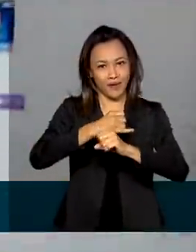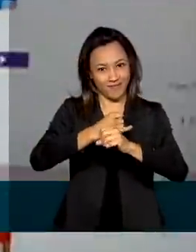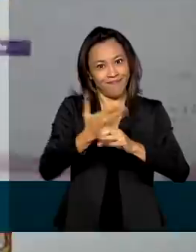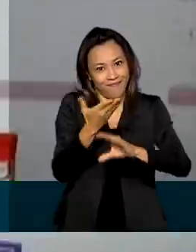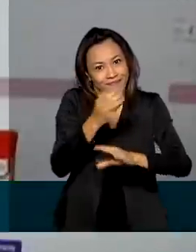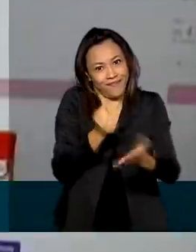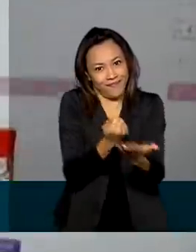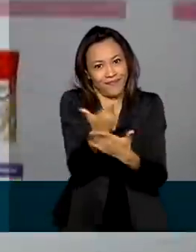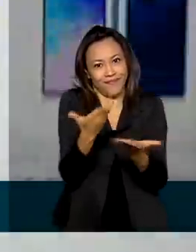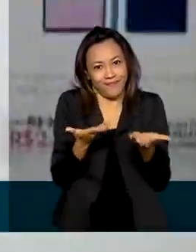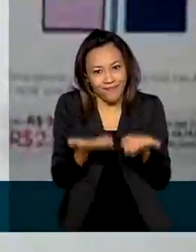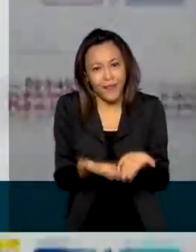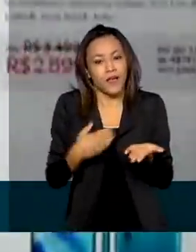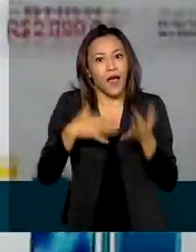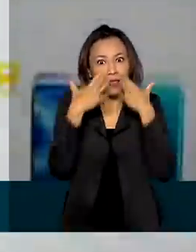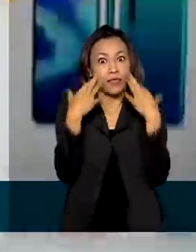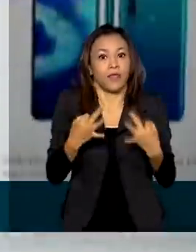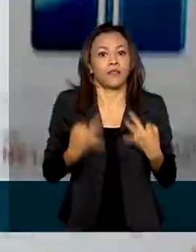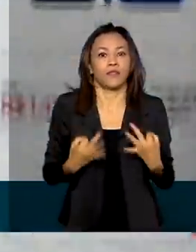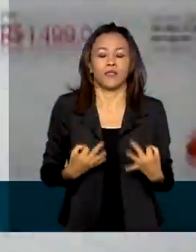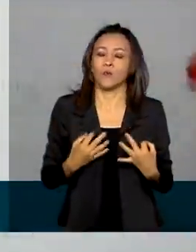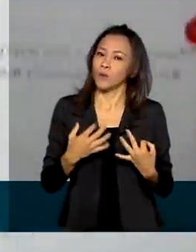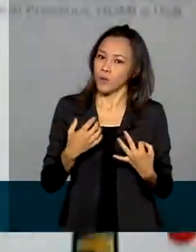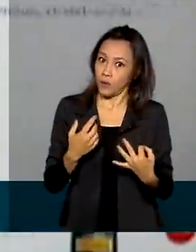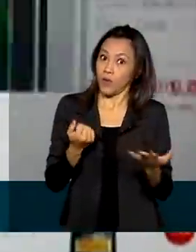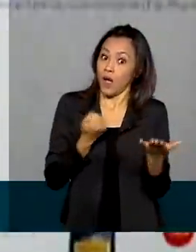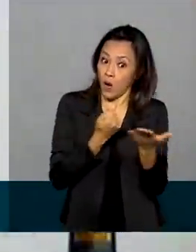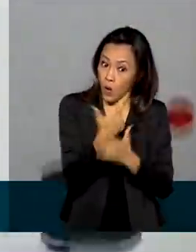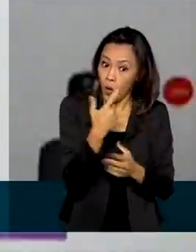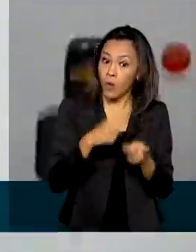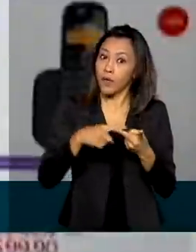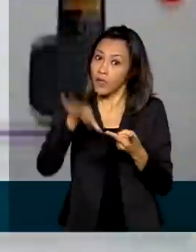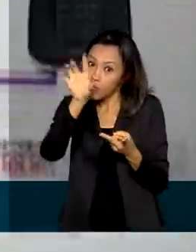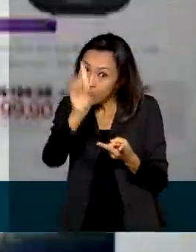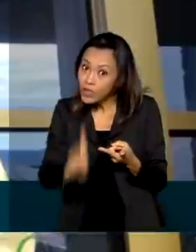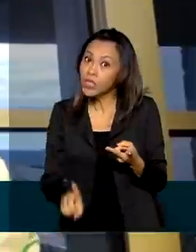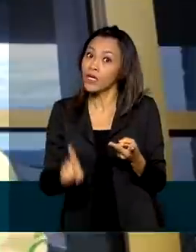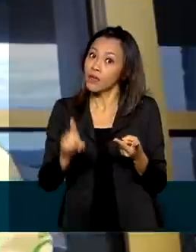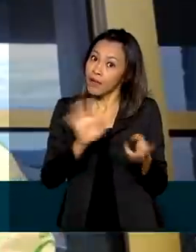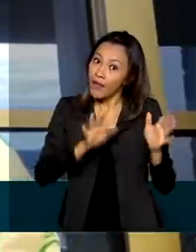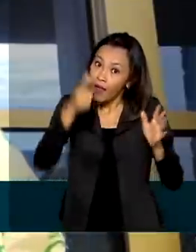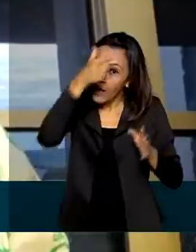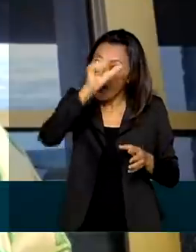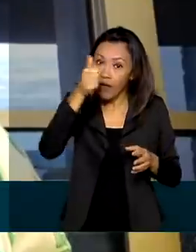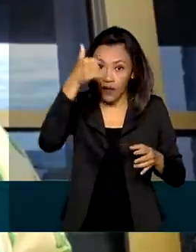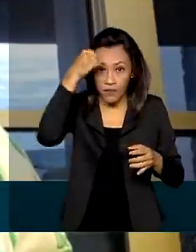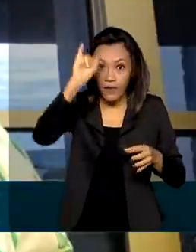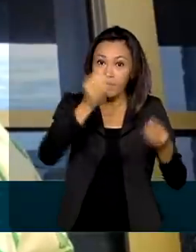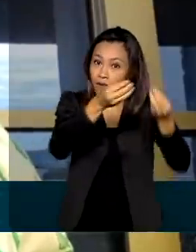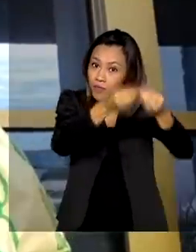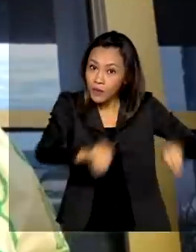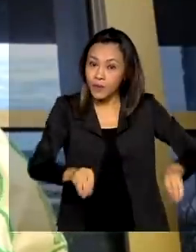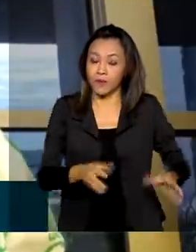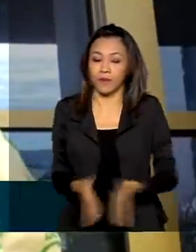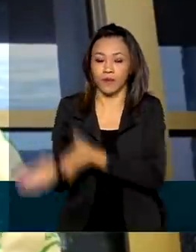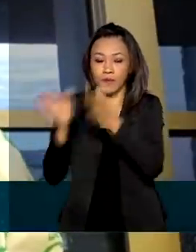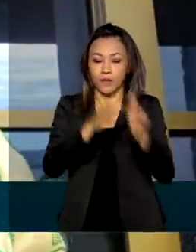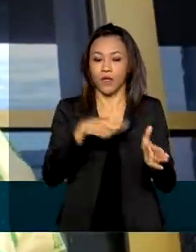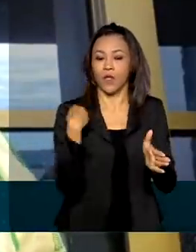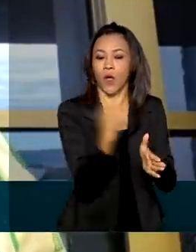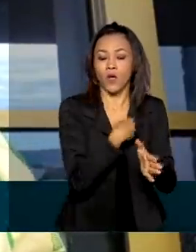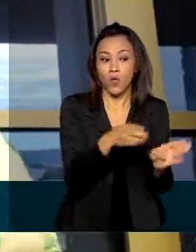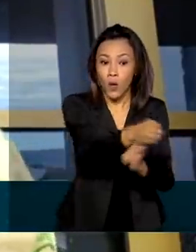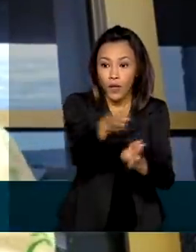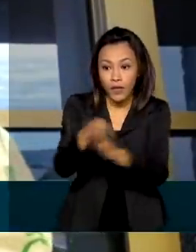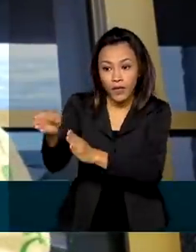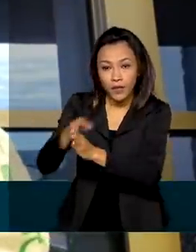ficar atento aos direitos e seguir as orientações para não ter prejuízos. Nós temos orientado os consumidores para que tomem